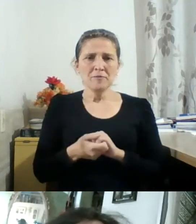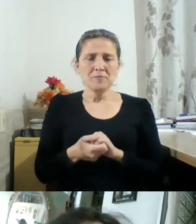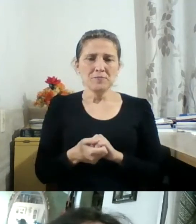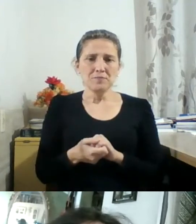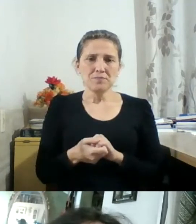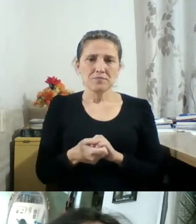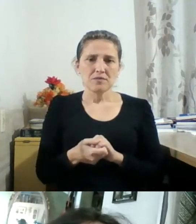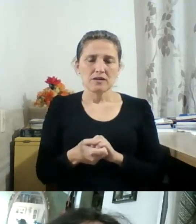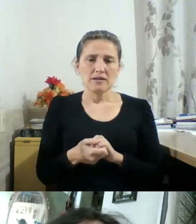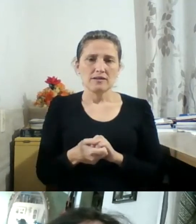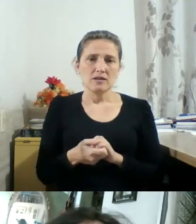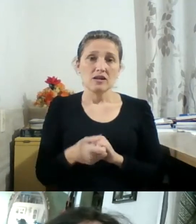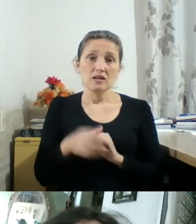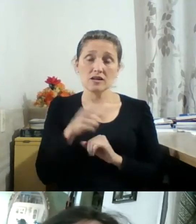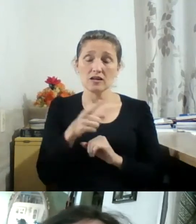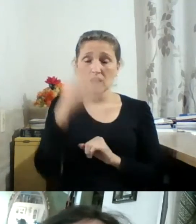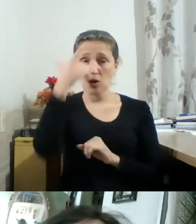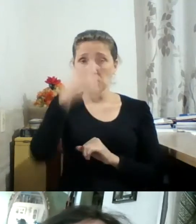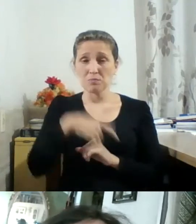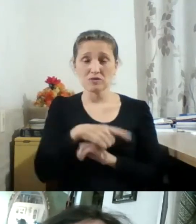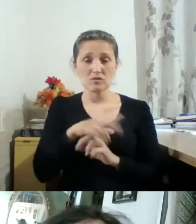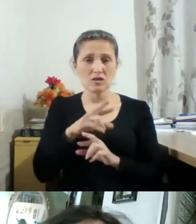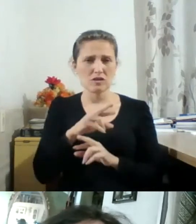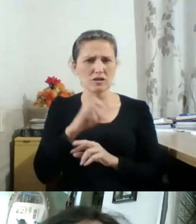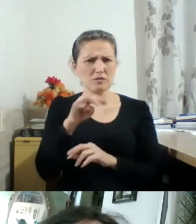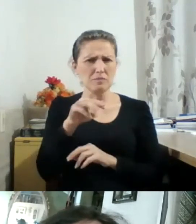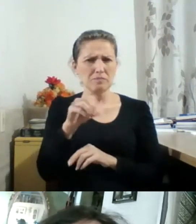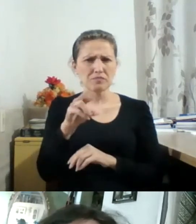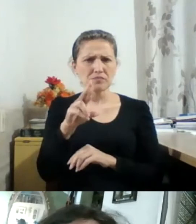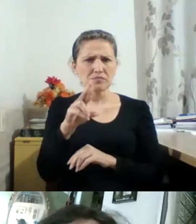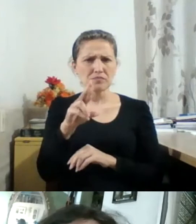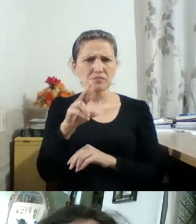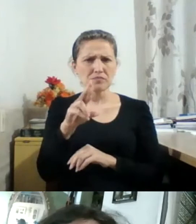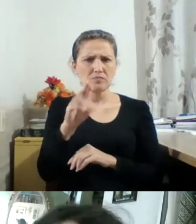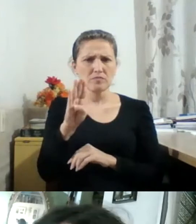figura mórbida. E ter pensado essas coisas,